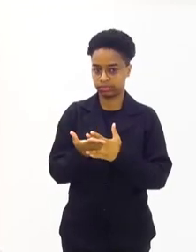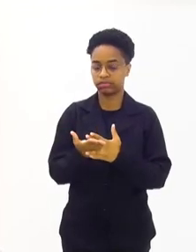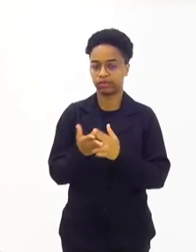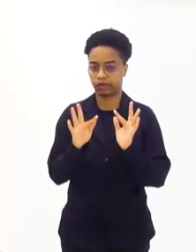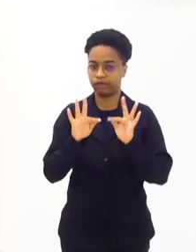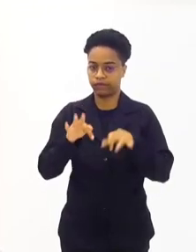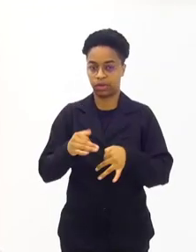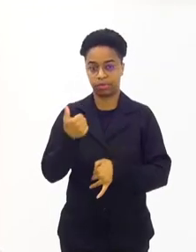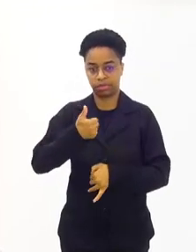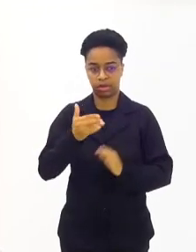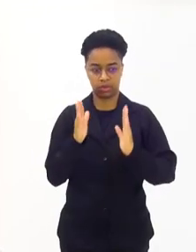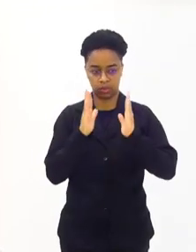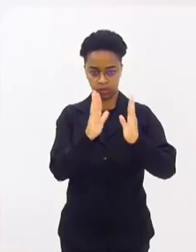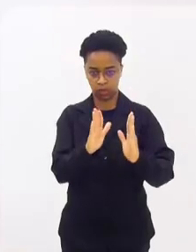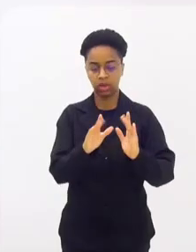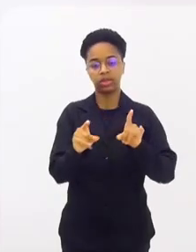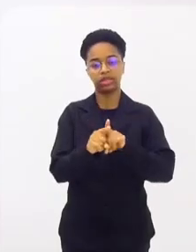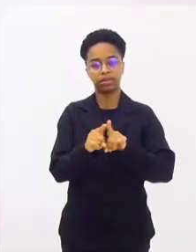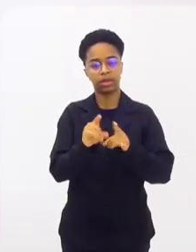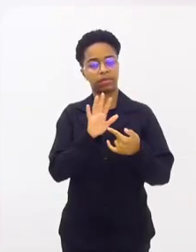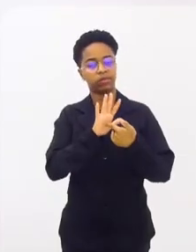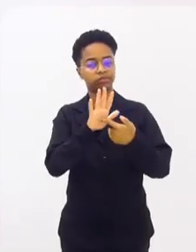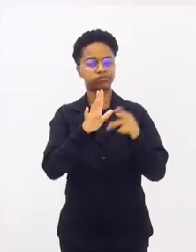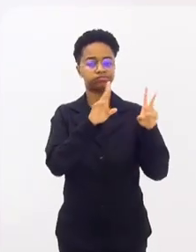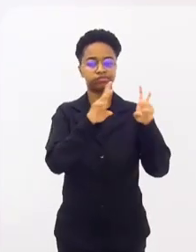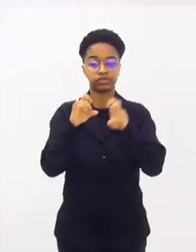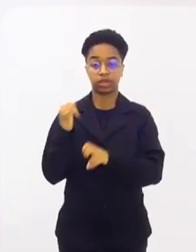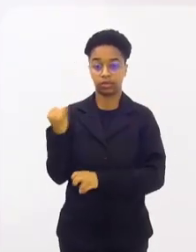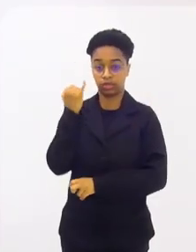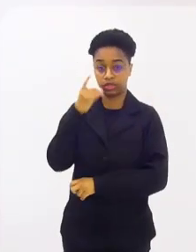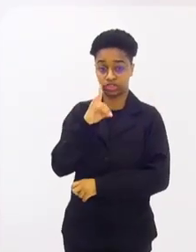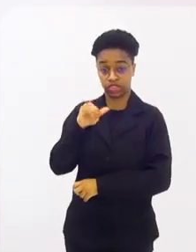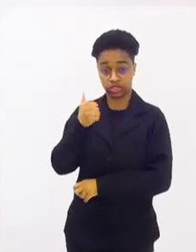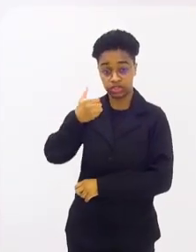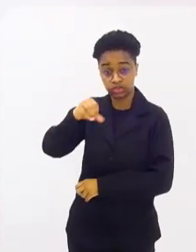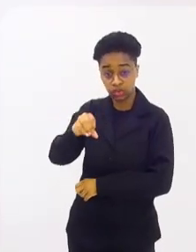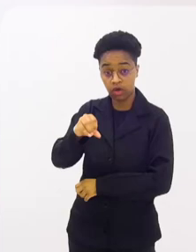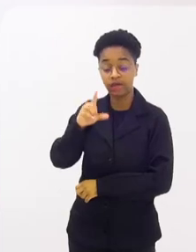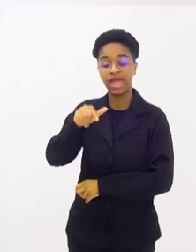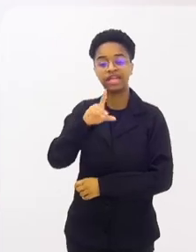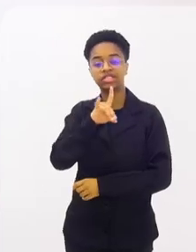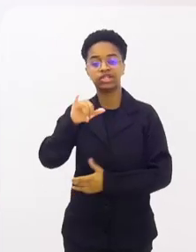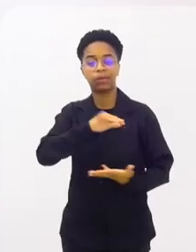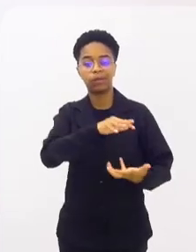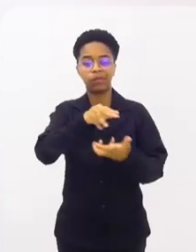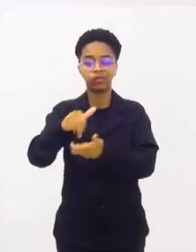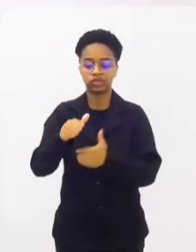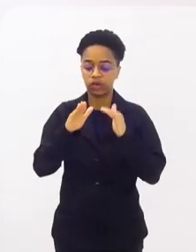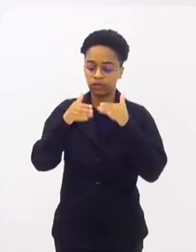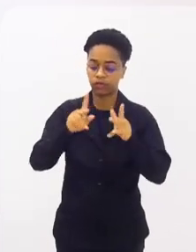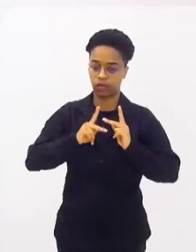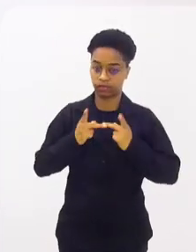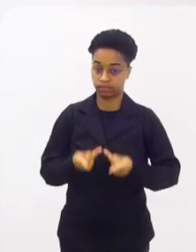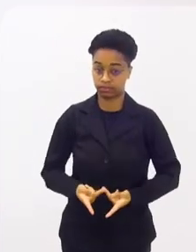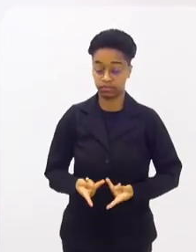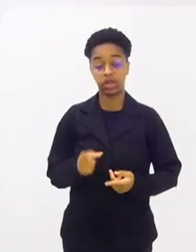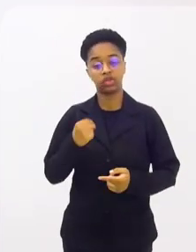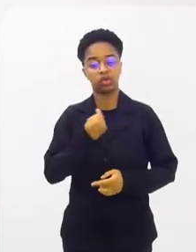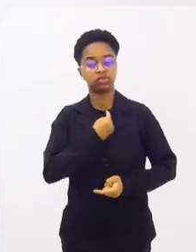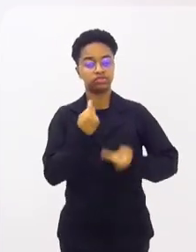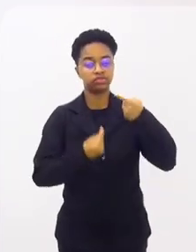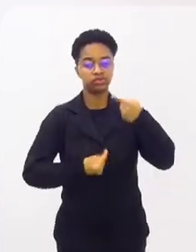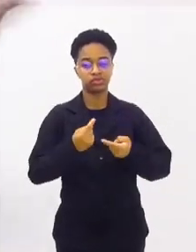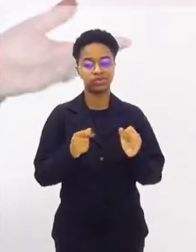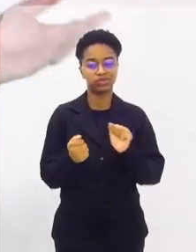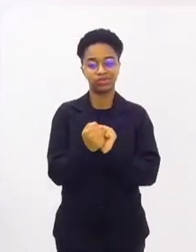terminando aqui o primeiro bloco, trazendo questões importantíssimas nesse dia 19, que é o Dia Mundial Humanitário, e que